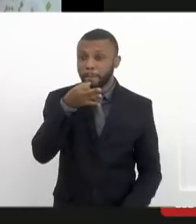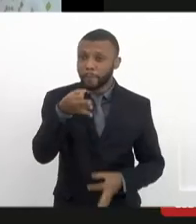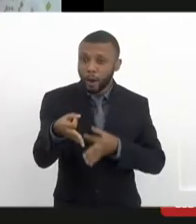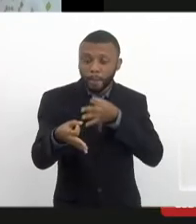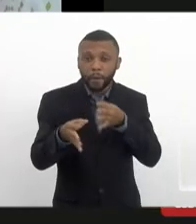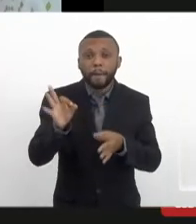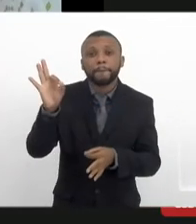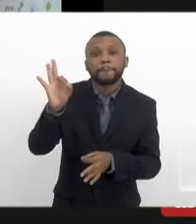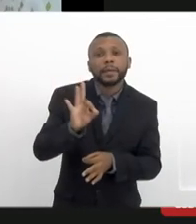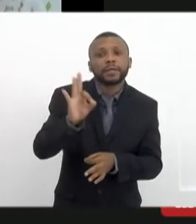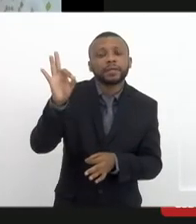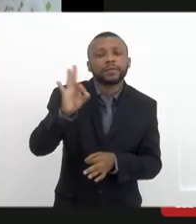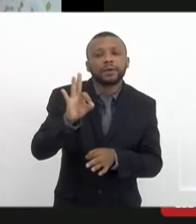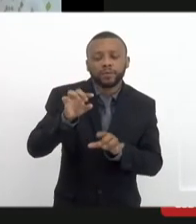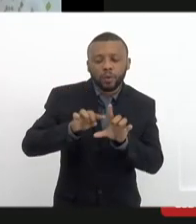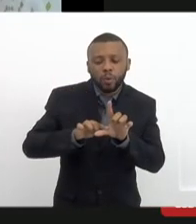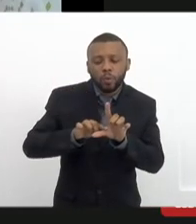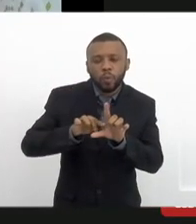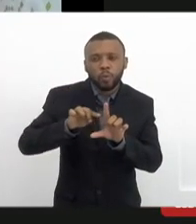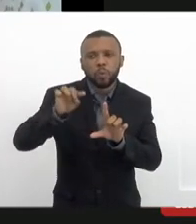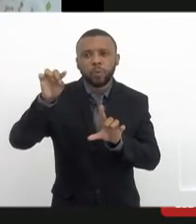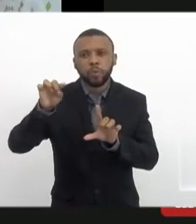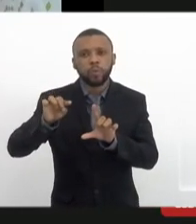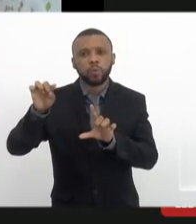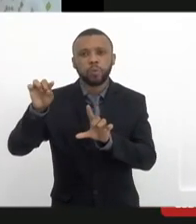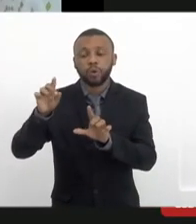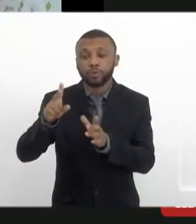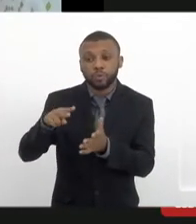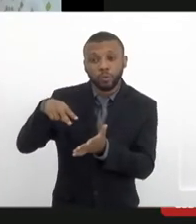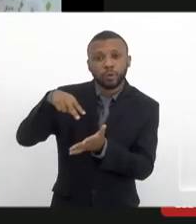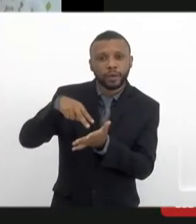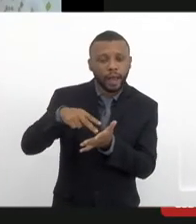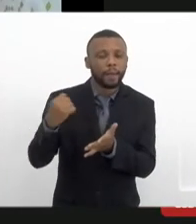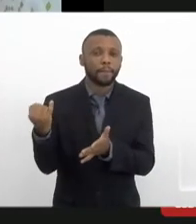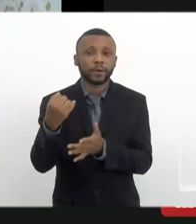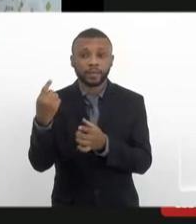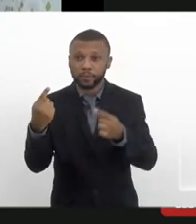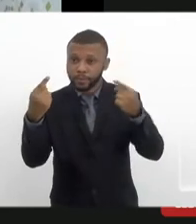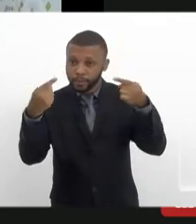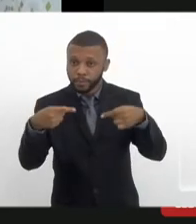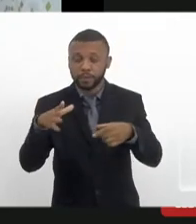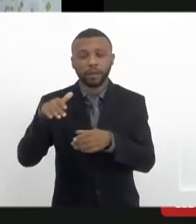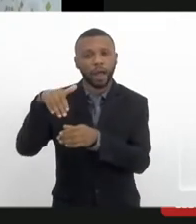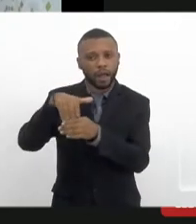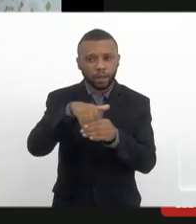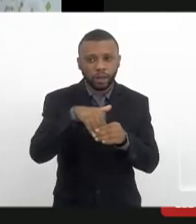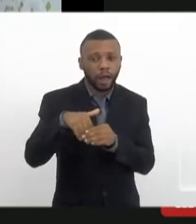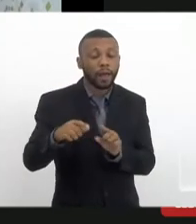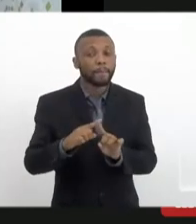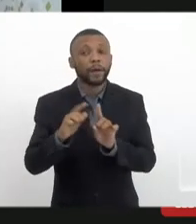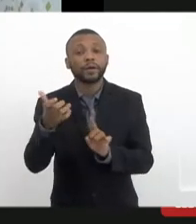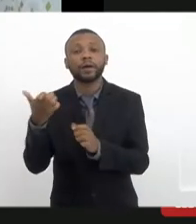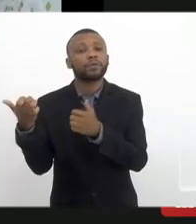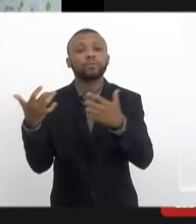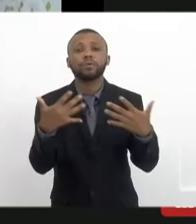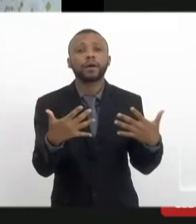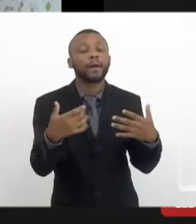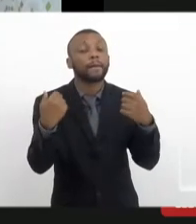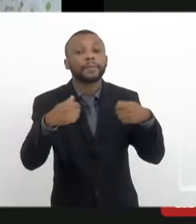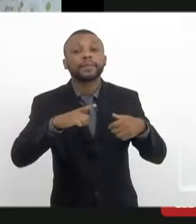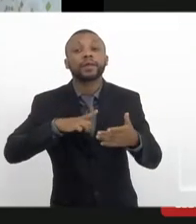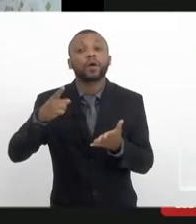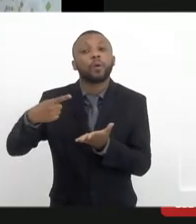percentualmente num lugar importante para essa corrida eleitoral, mas eu quero dizer o seguinte, é preciso um